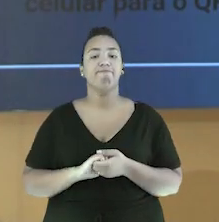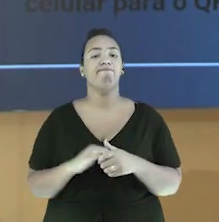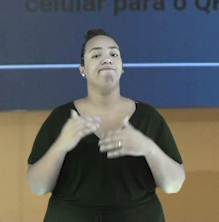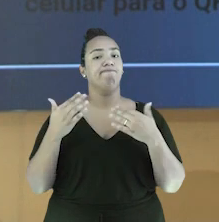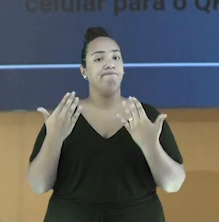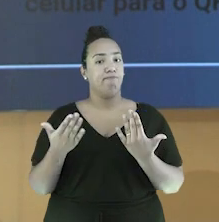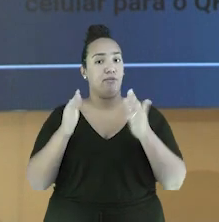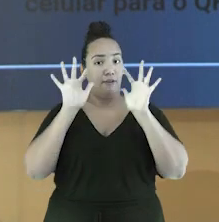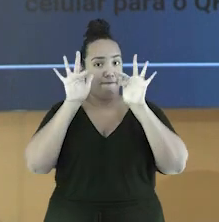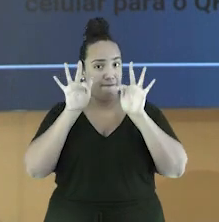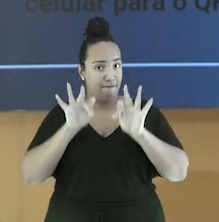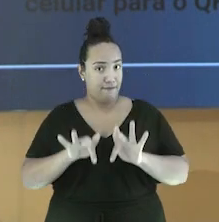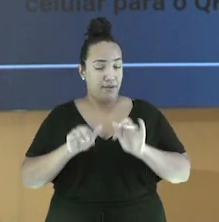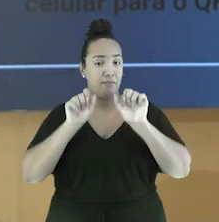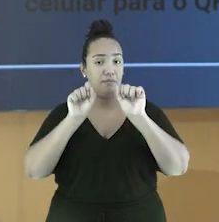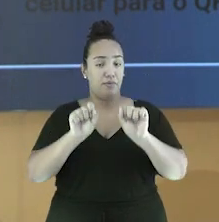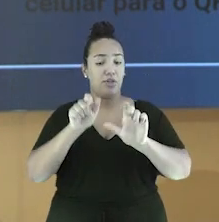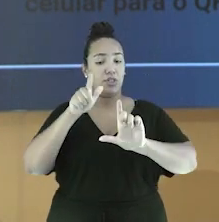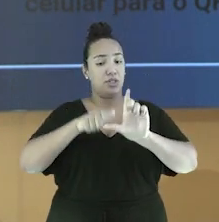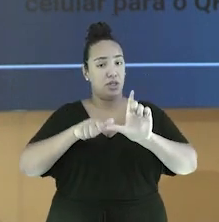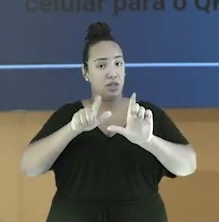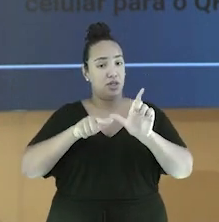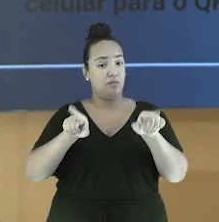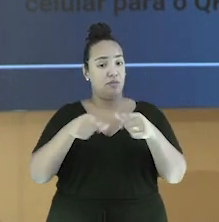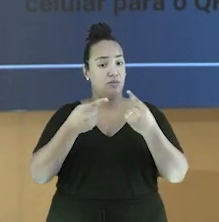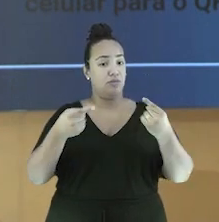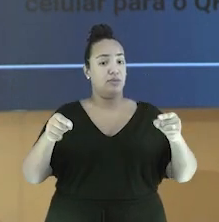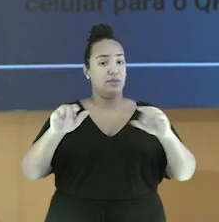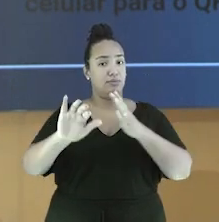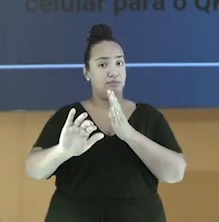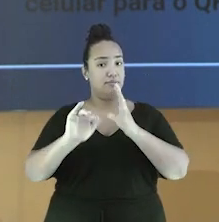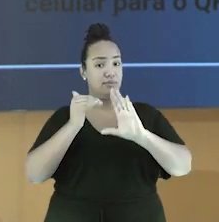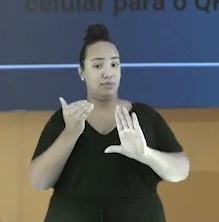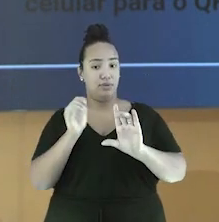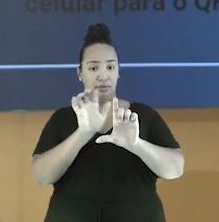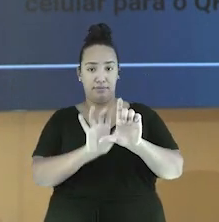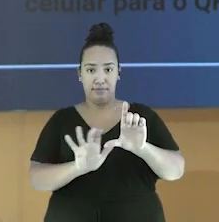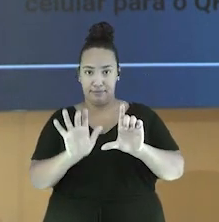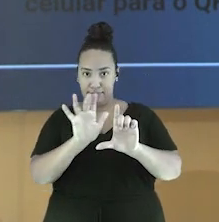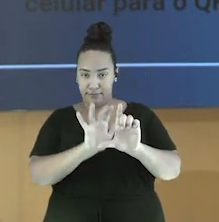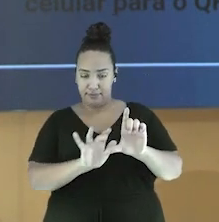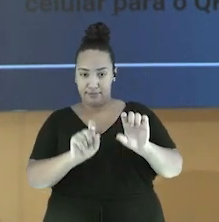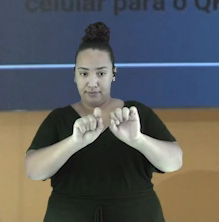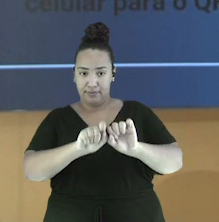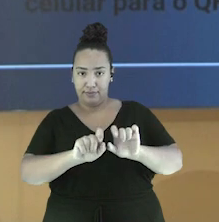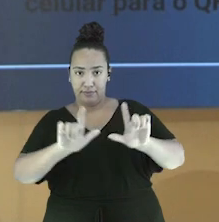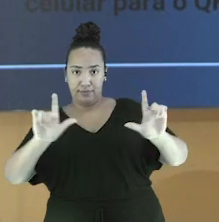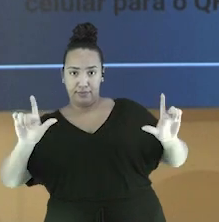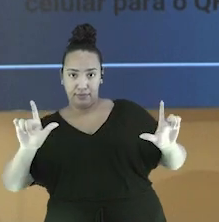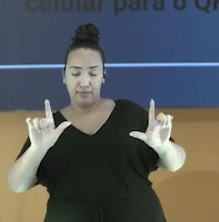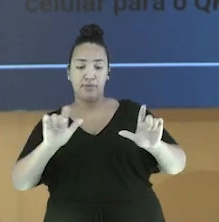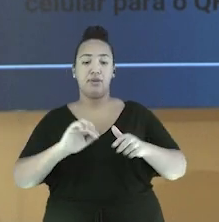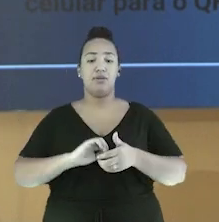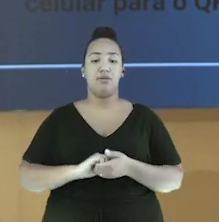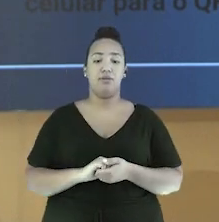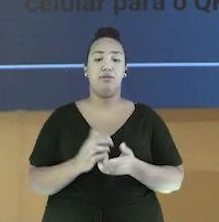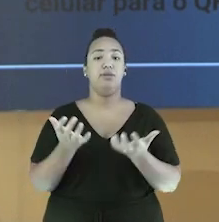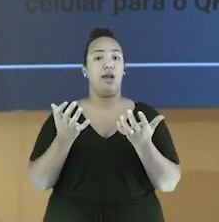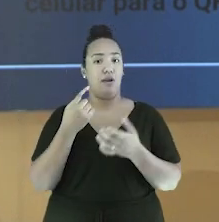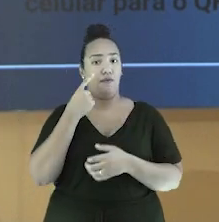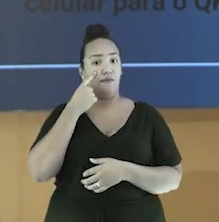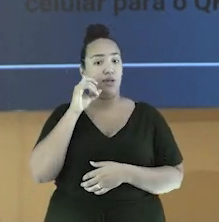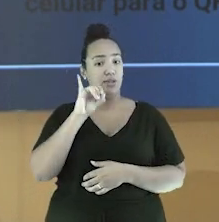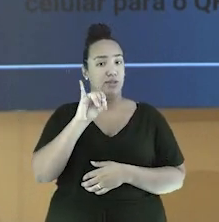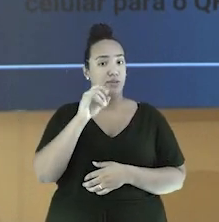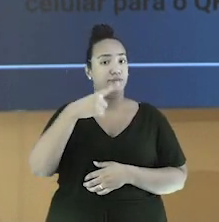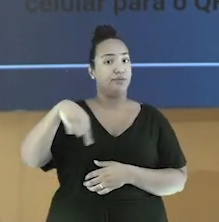enviar as letras para esse QR Code aqui. Ele está aqui na sua tela. Vou deixar ele um tempinho aqui. Eu quero